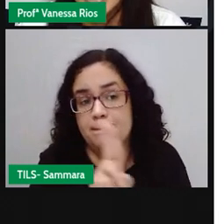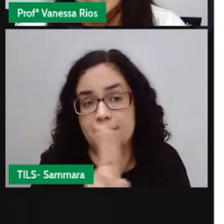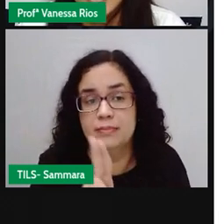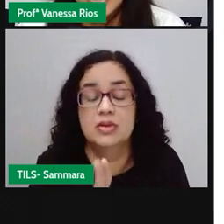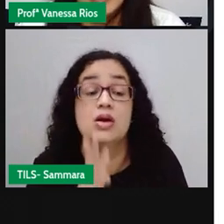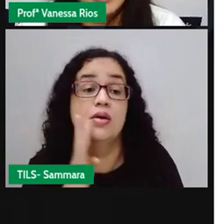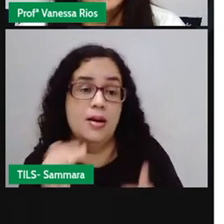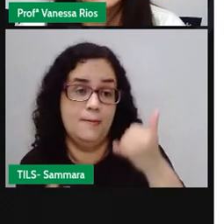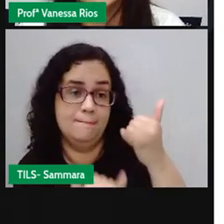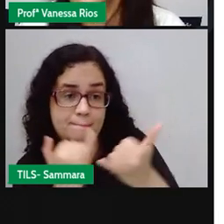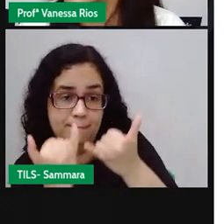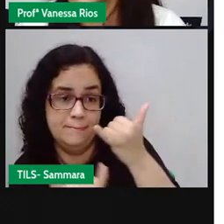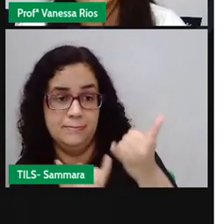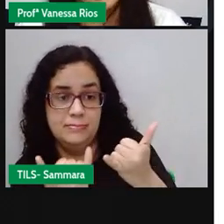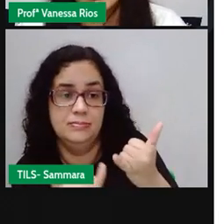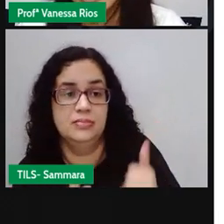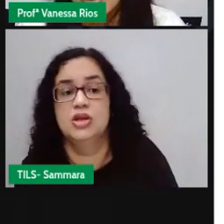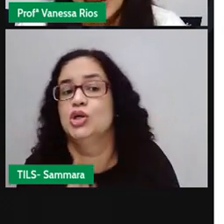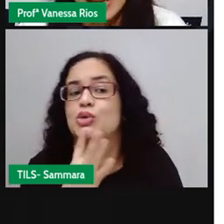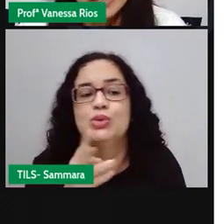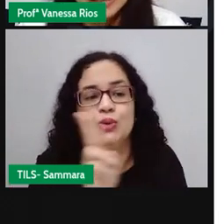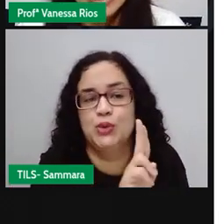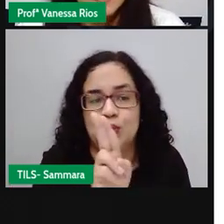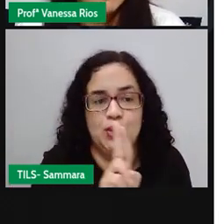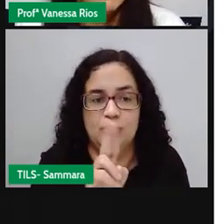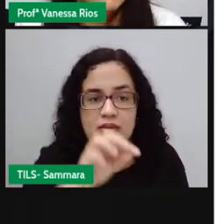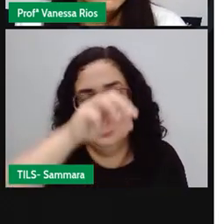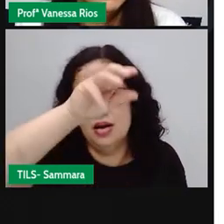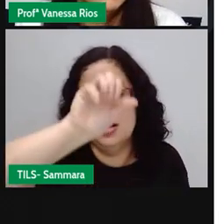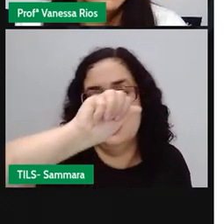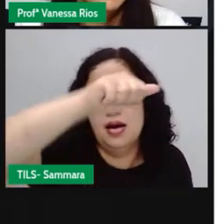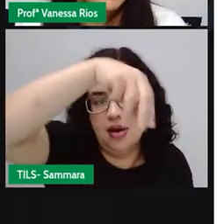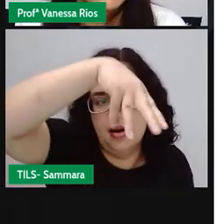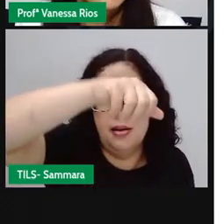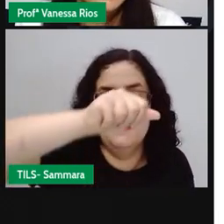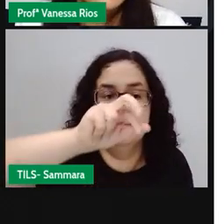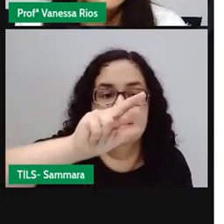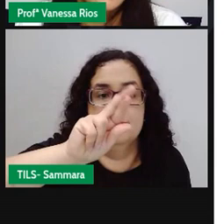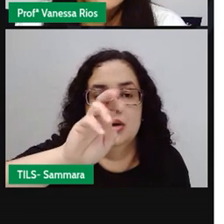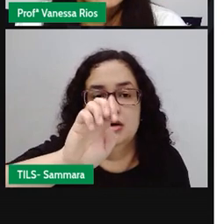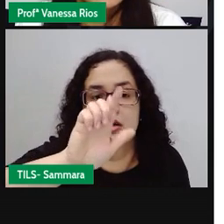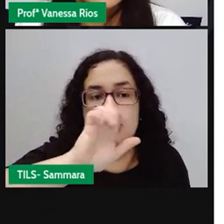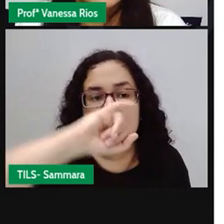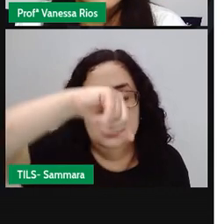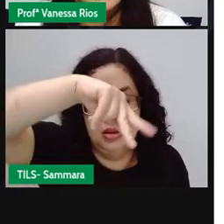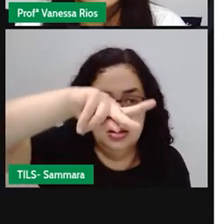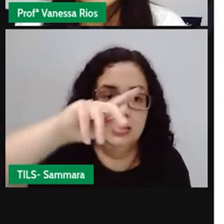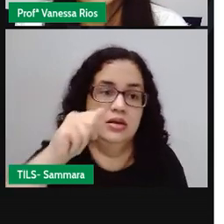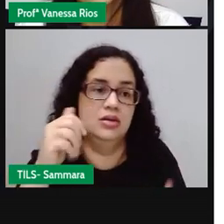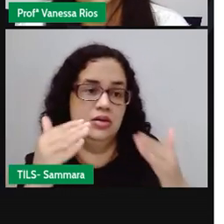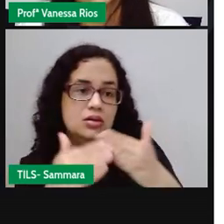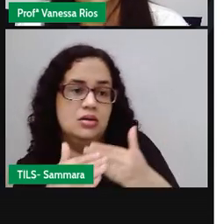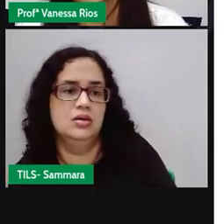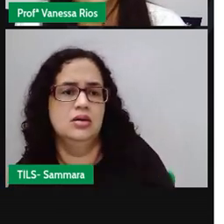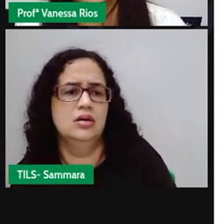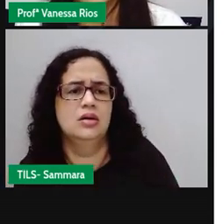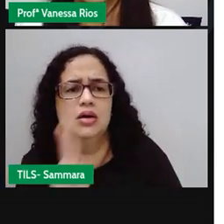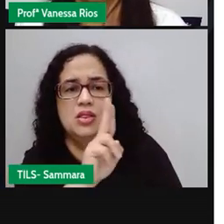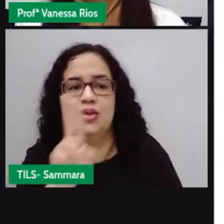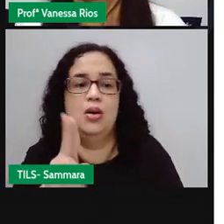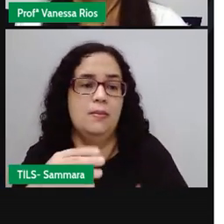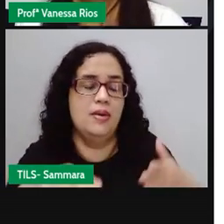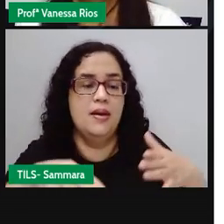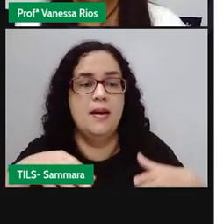Eu brincava de amarelinha, mas eu não chamava amarelinha. Lá na cidade onde eu morava, a gente chamava de